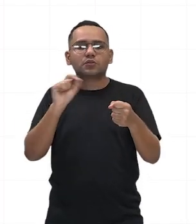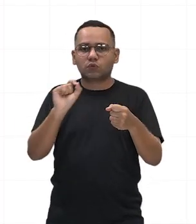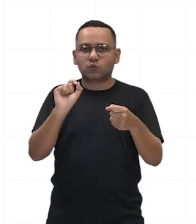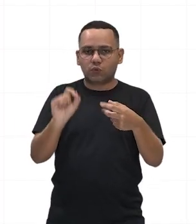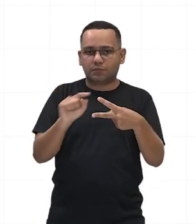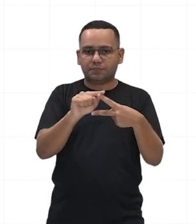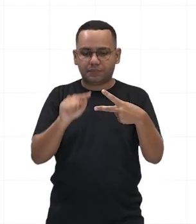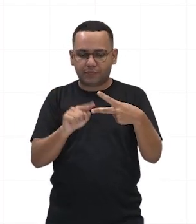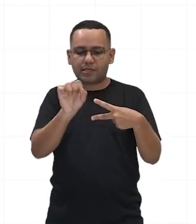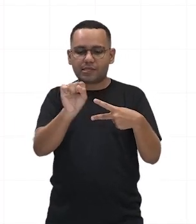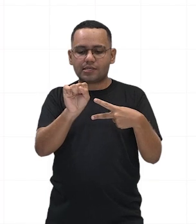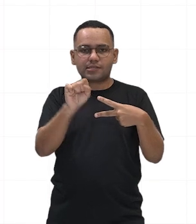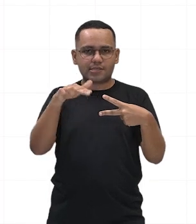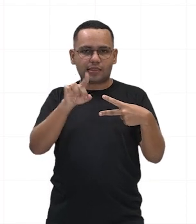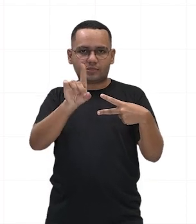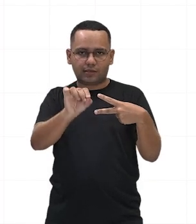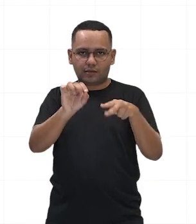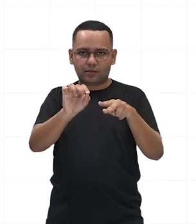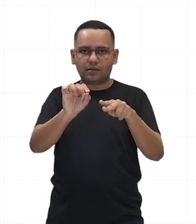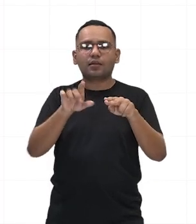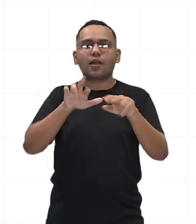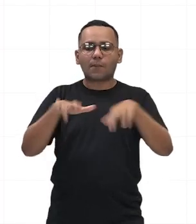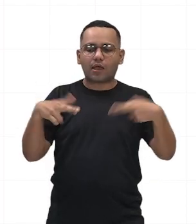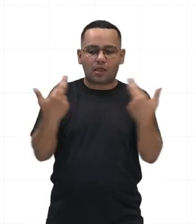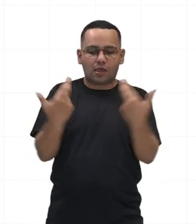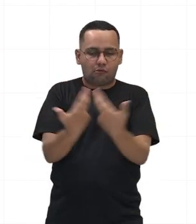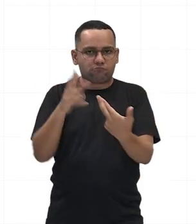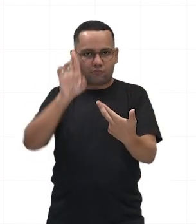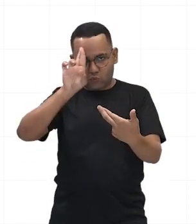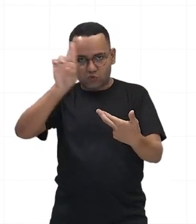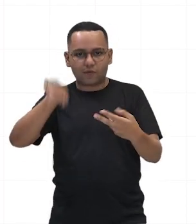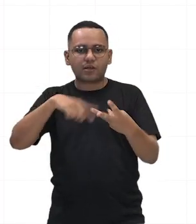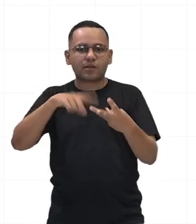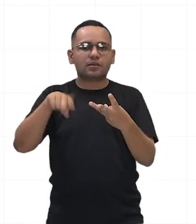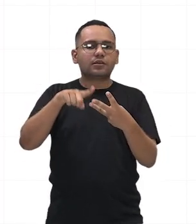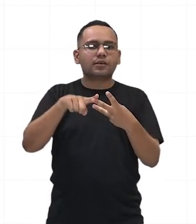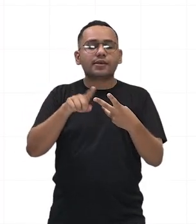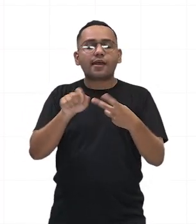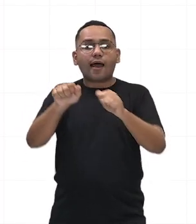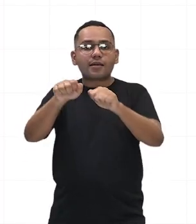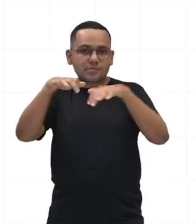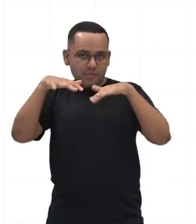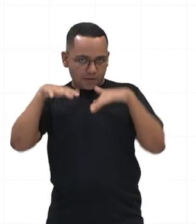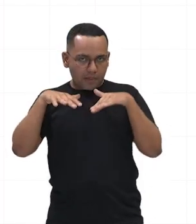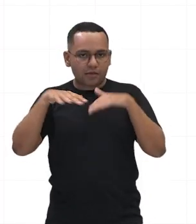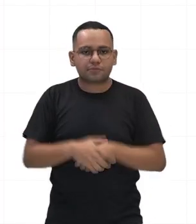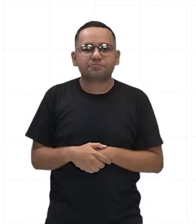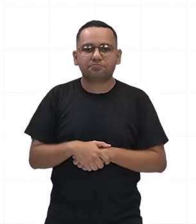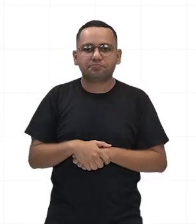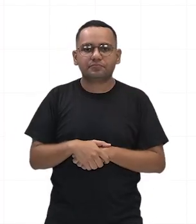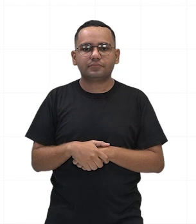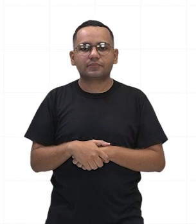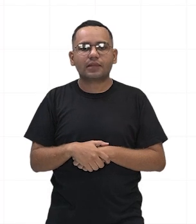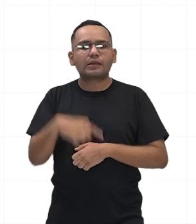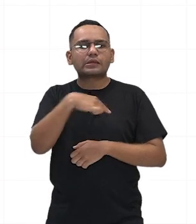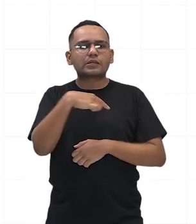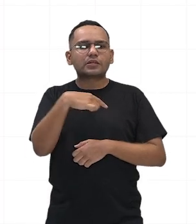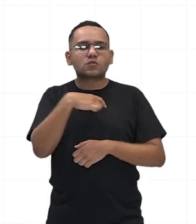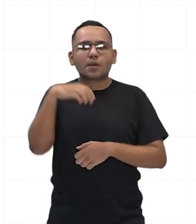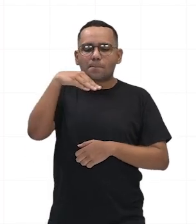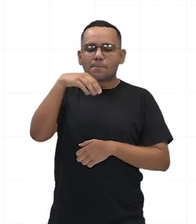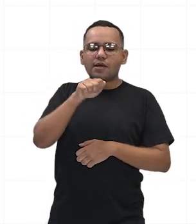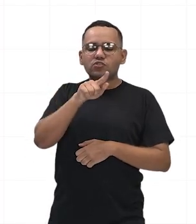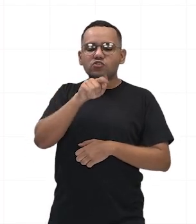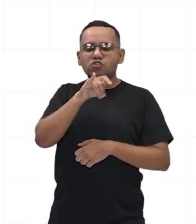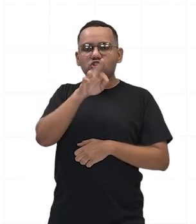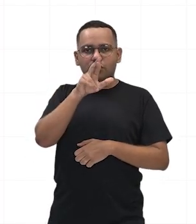estava bem chamada de comício, nas magistraturas, que são instituições que abrangiam o conjunto